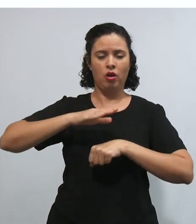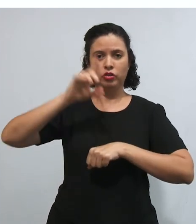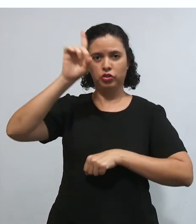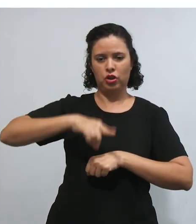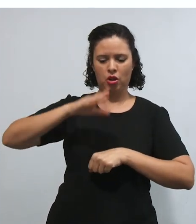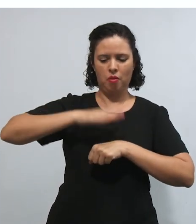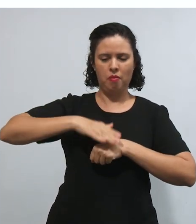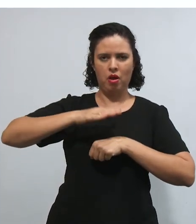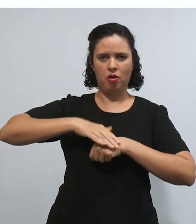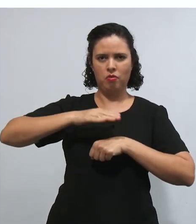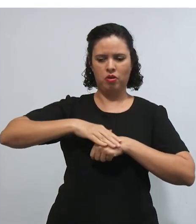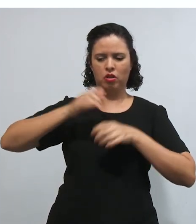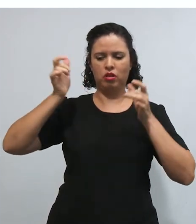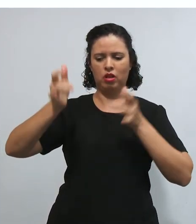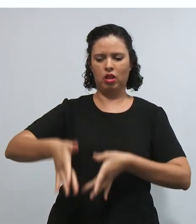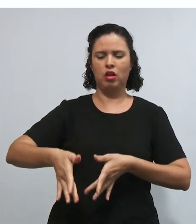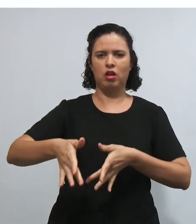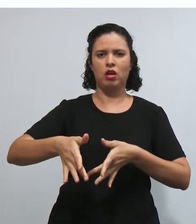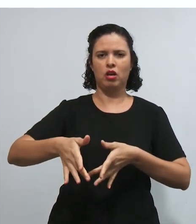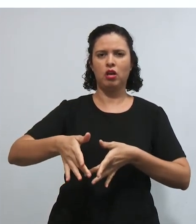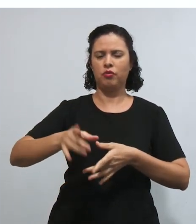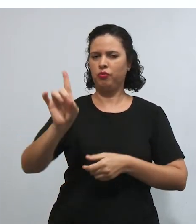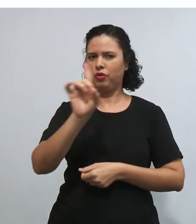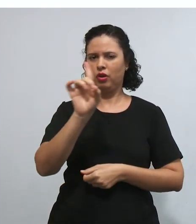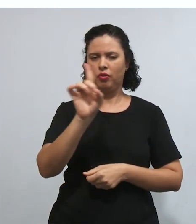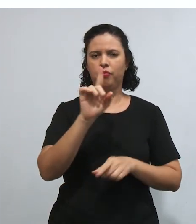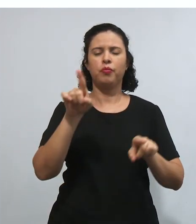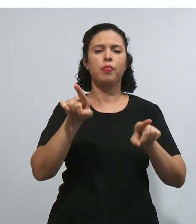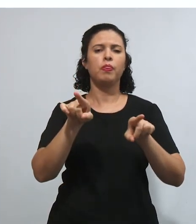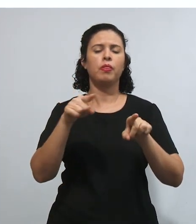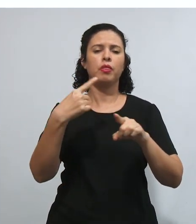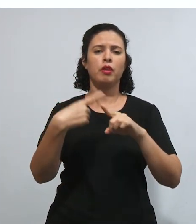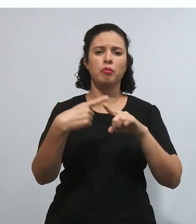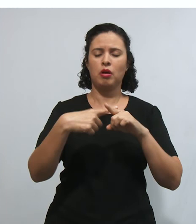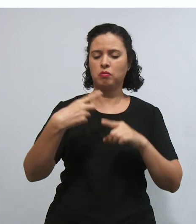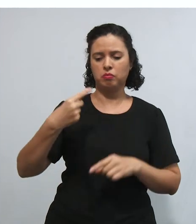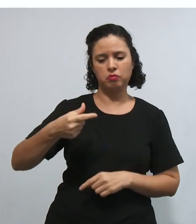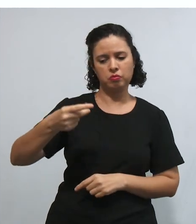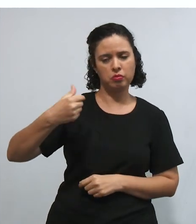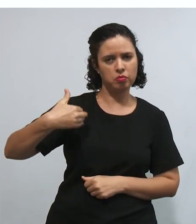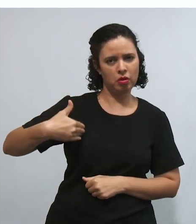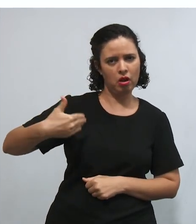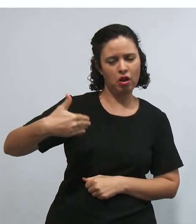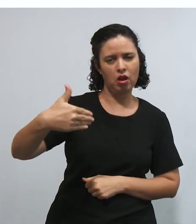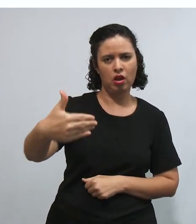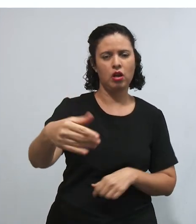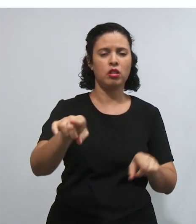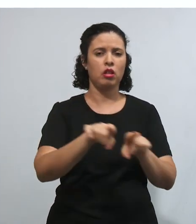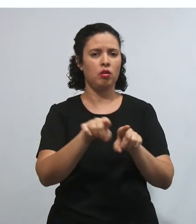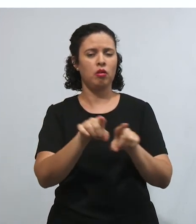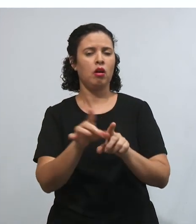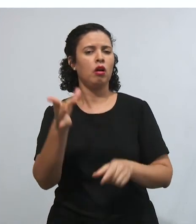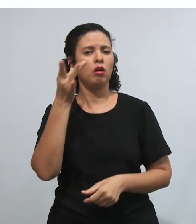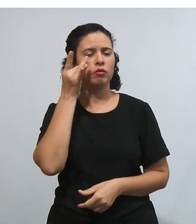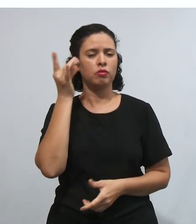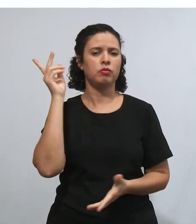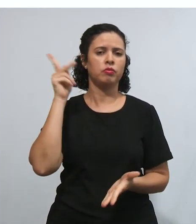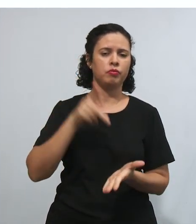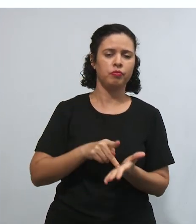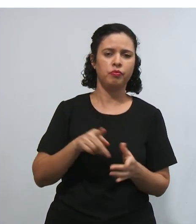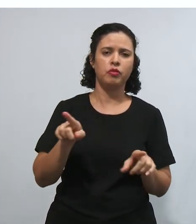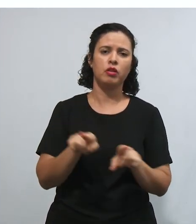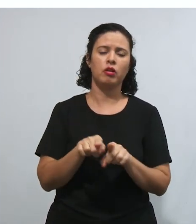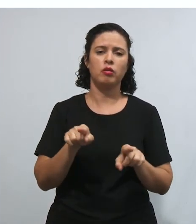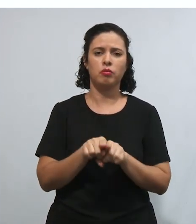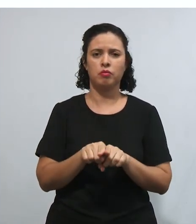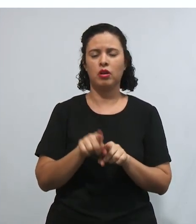renunciar. Também são imprescritíveis, tá? Eles têm a característica também da efetividade e também da